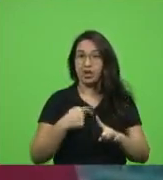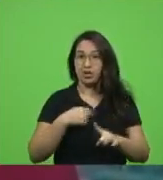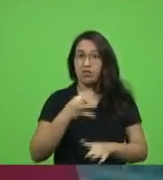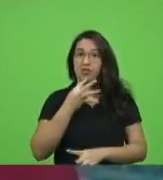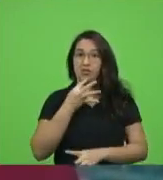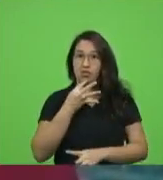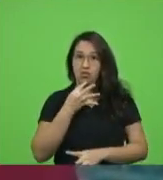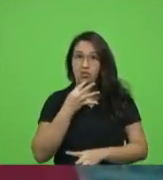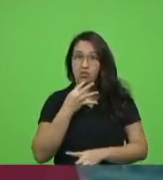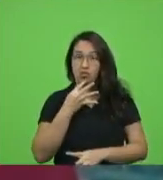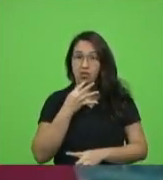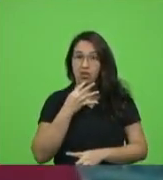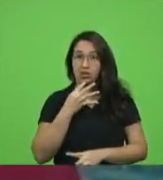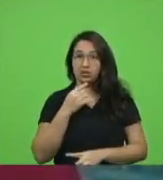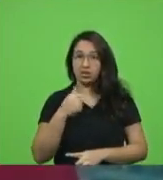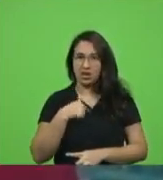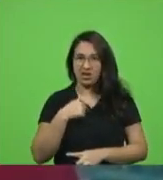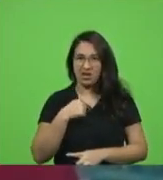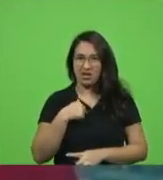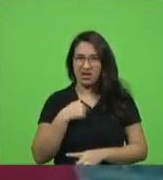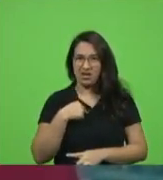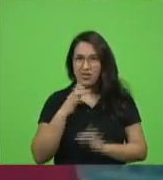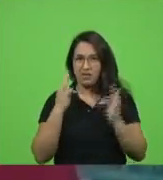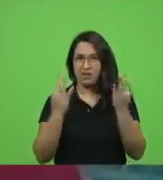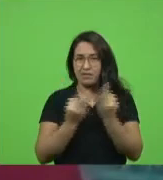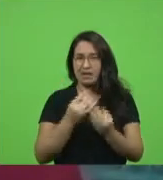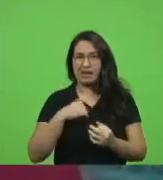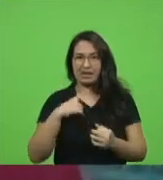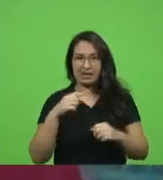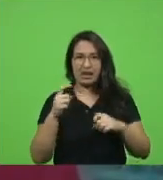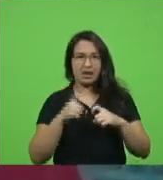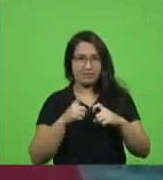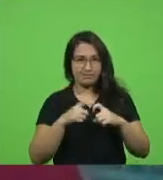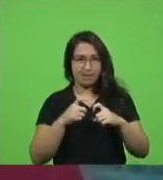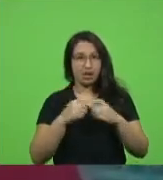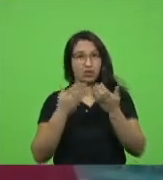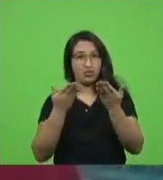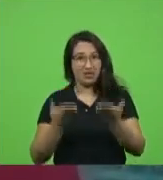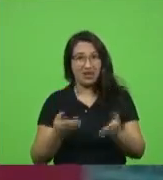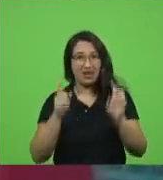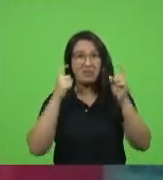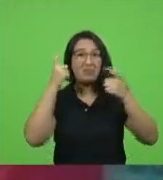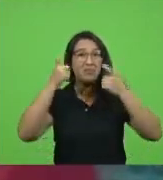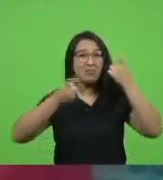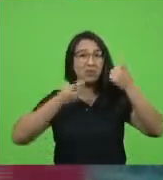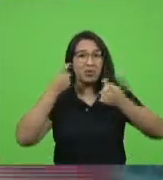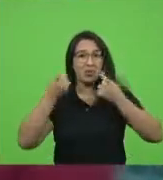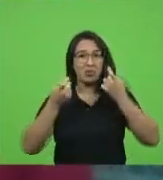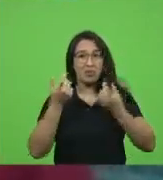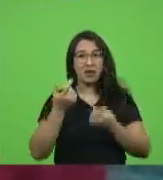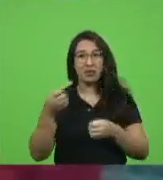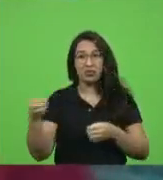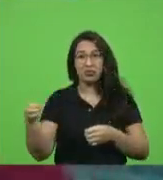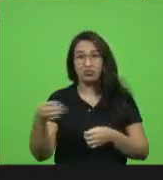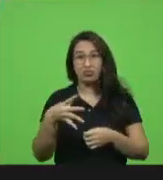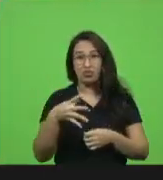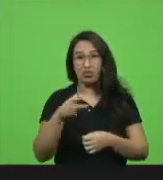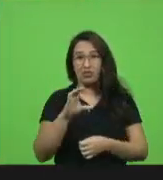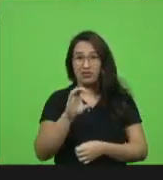eu tenho cunhado médico tio médico um monte de gente e que estão preocupadíssimos com essa nova cepa era só isso